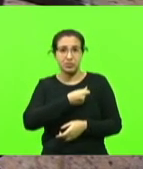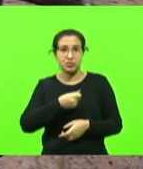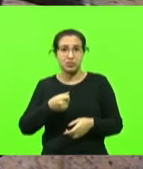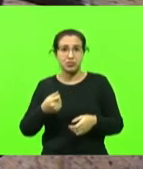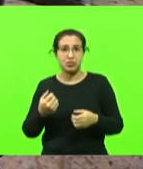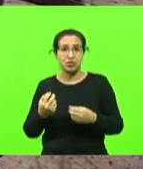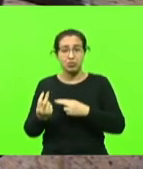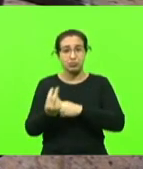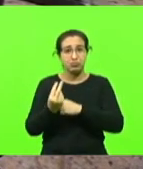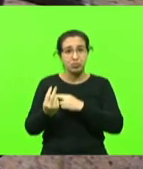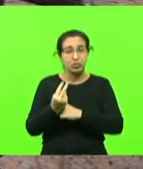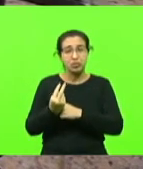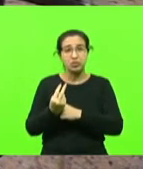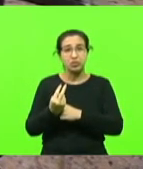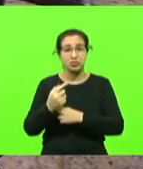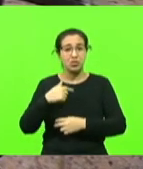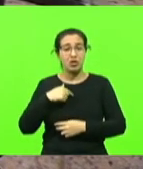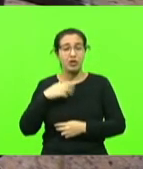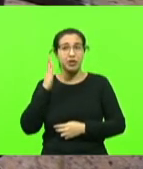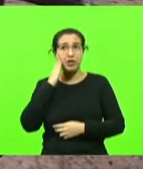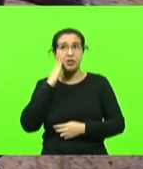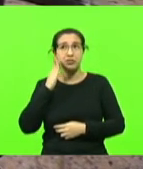Quem tem que saber da minha vida sou eu?